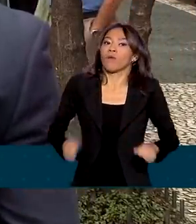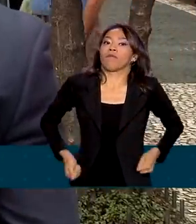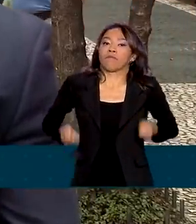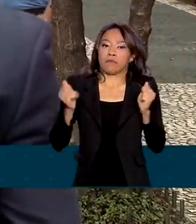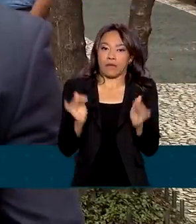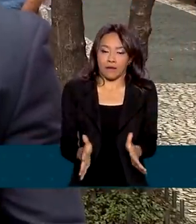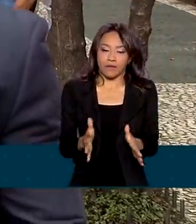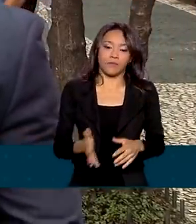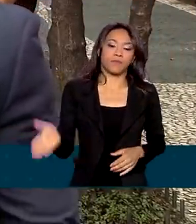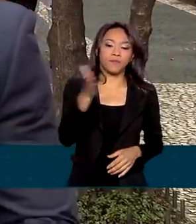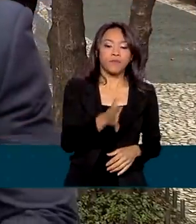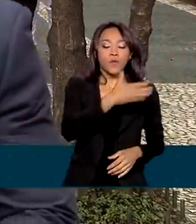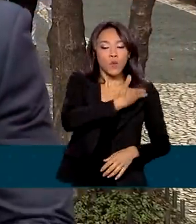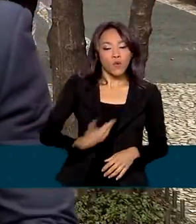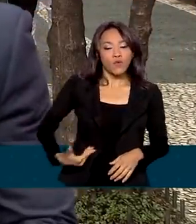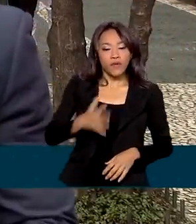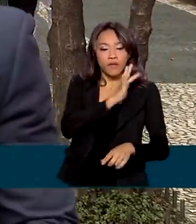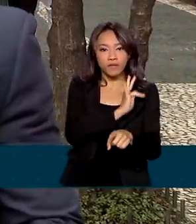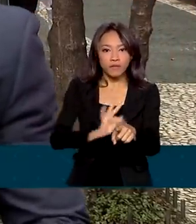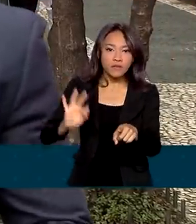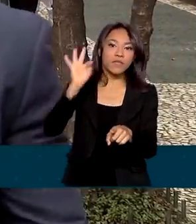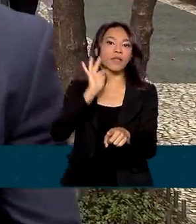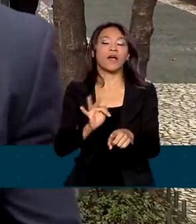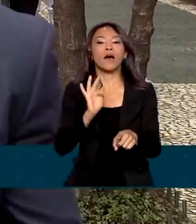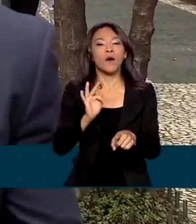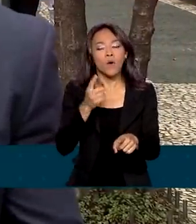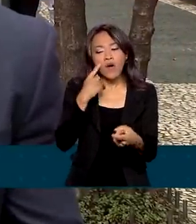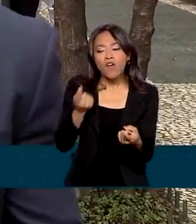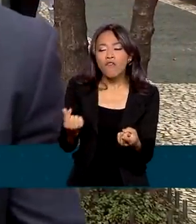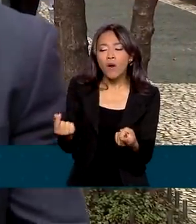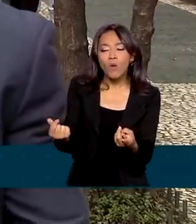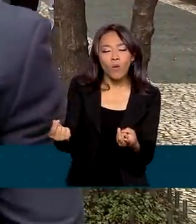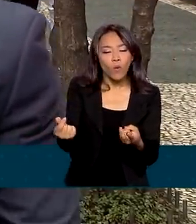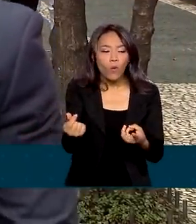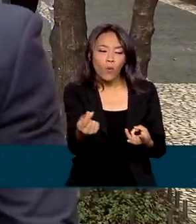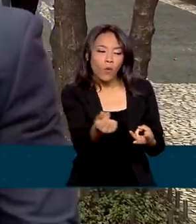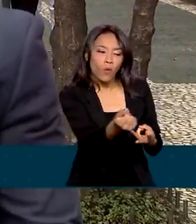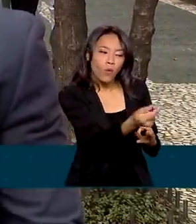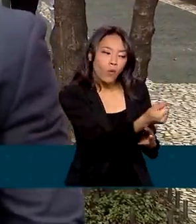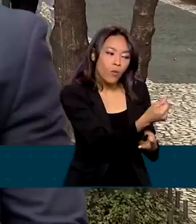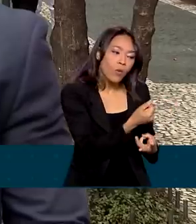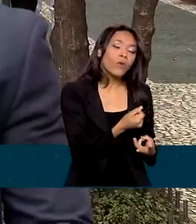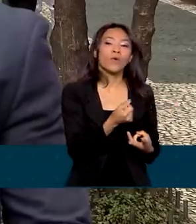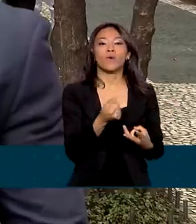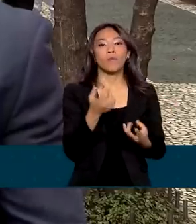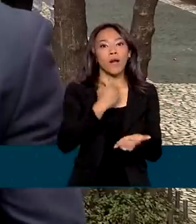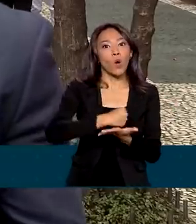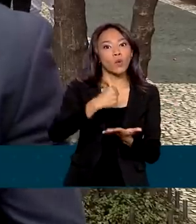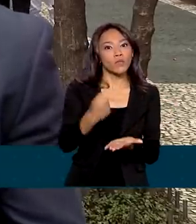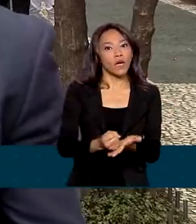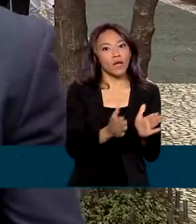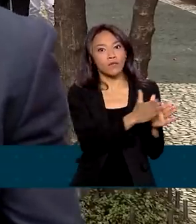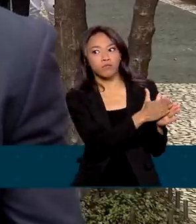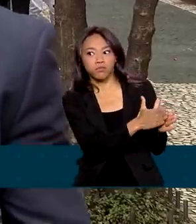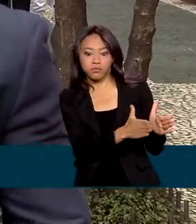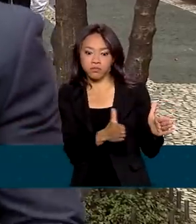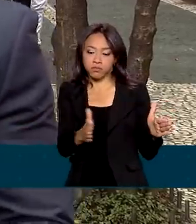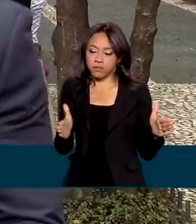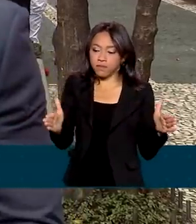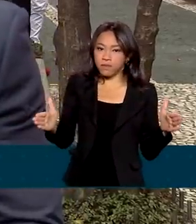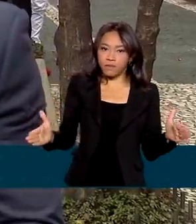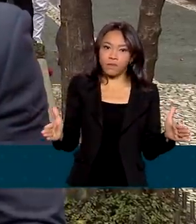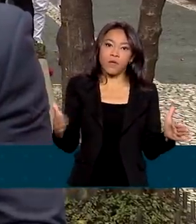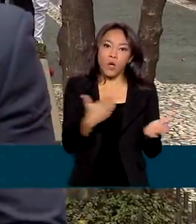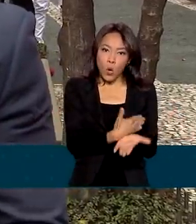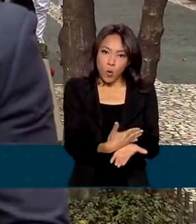leilão, o governo reuniu as melhores ofertas de preço de potência e energia para contratos a longo prazo, a partir de